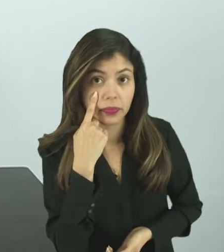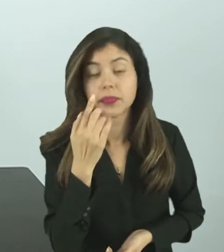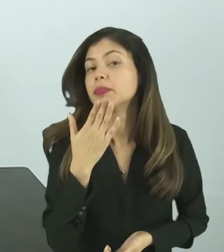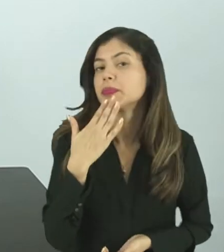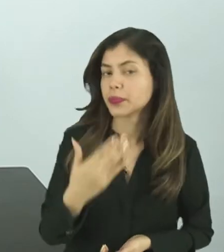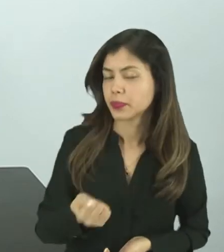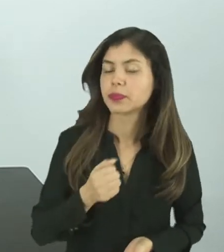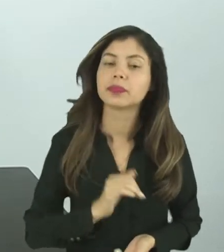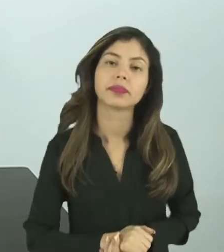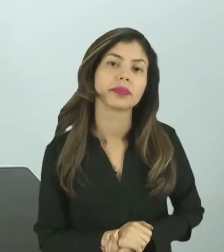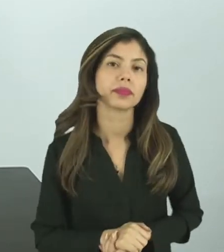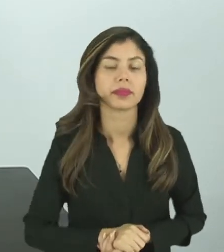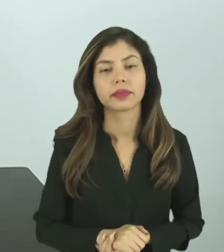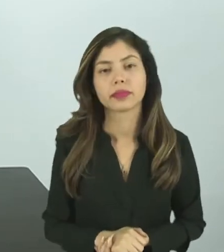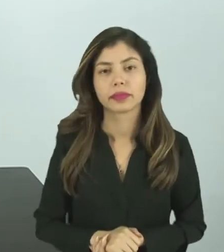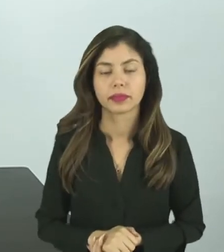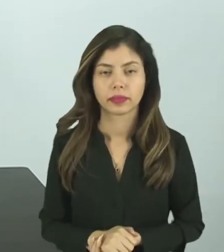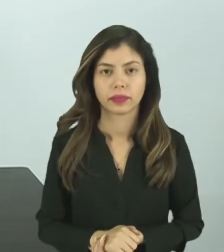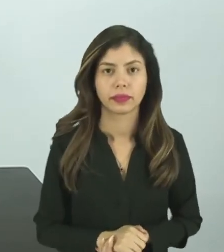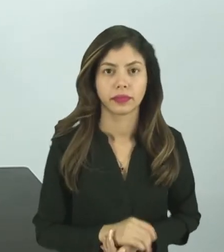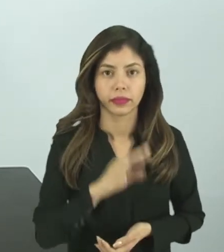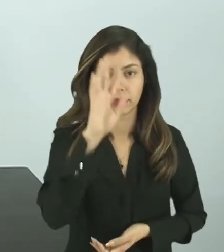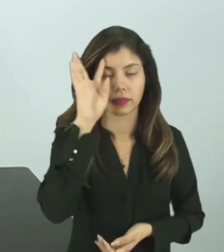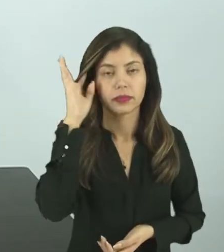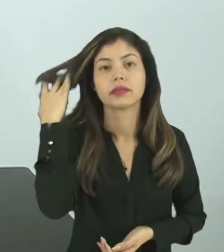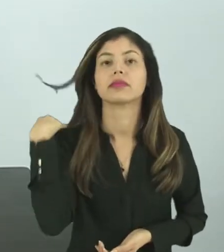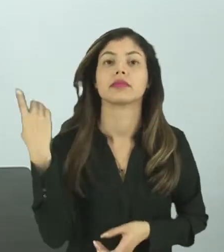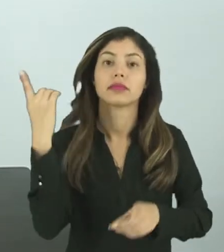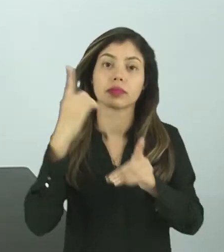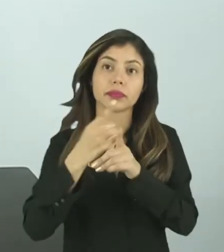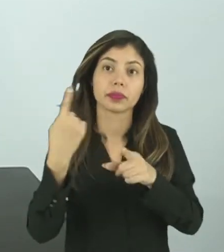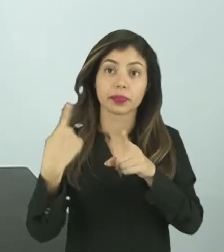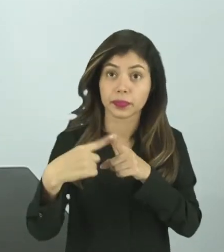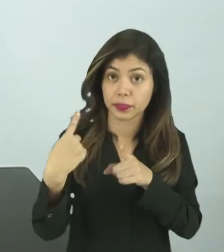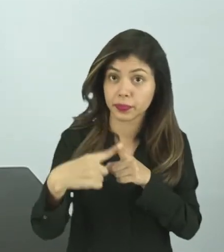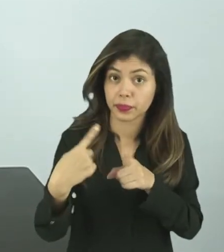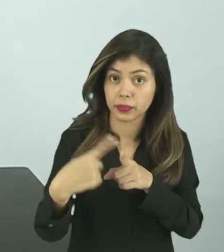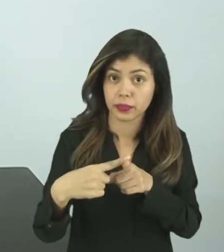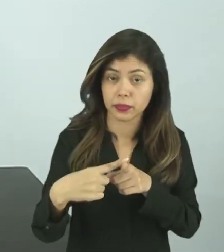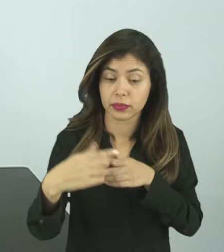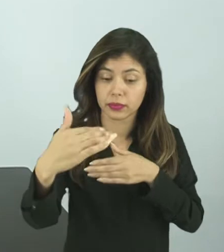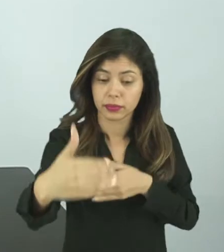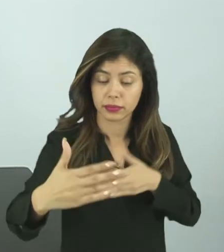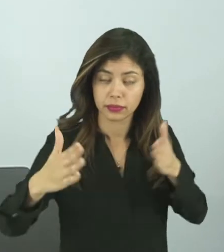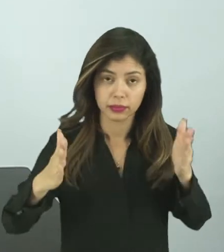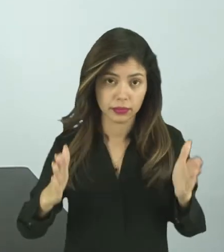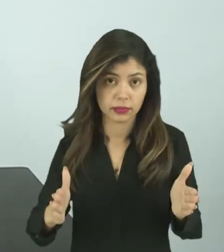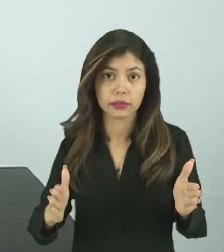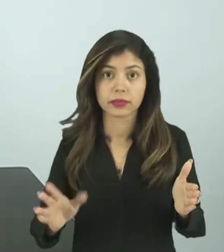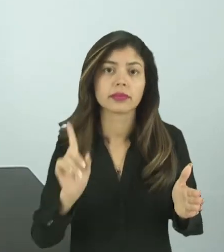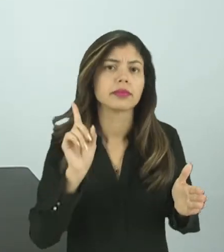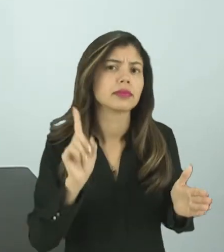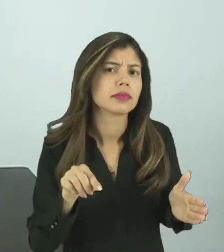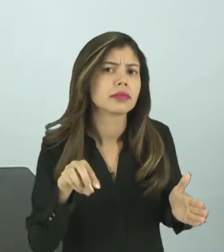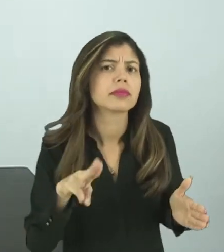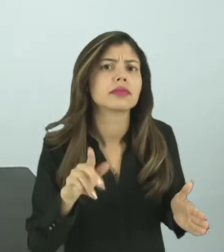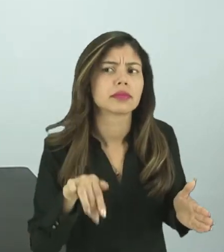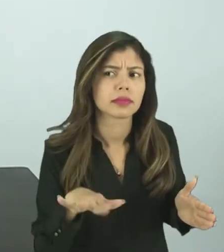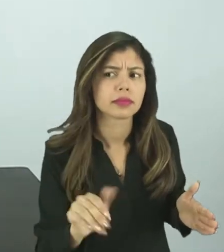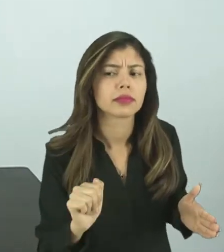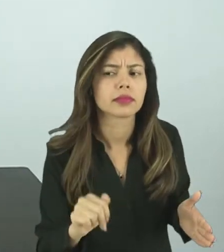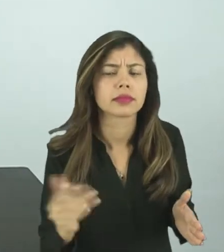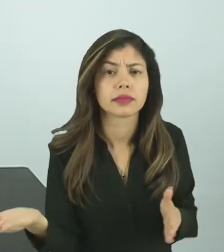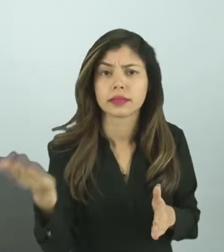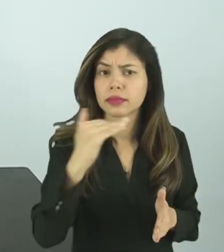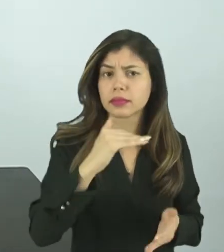direitinho. E agora vocês vão descobrir por que a caixa é mágica. Então,